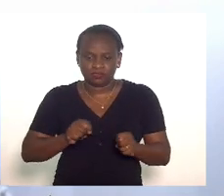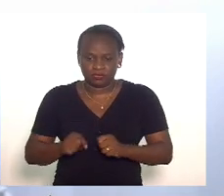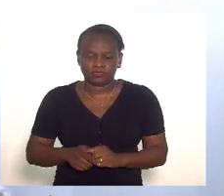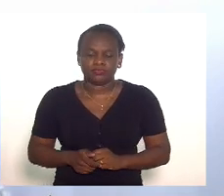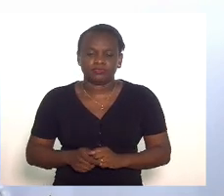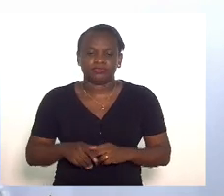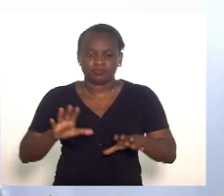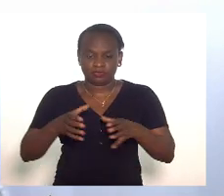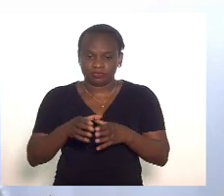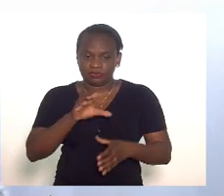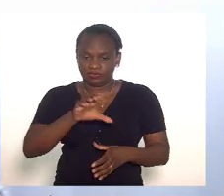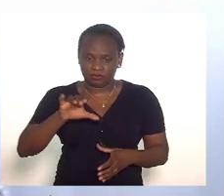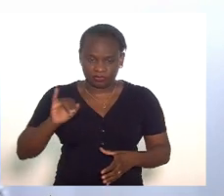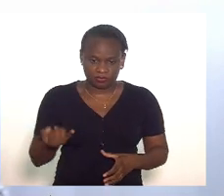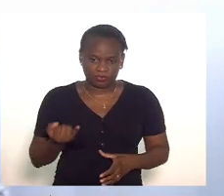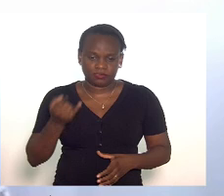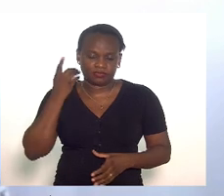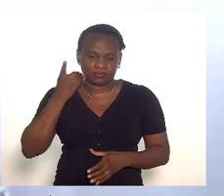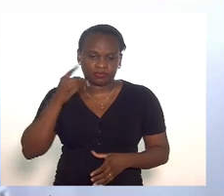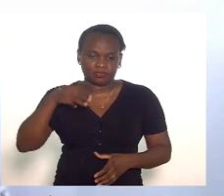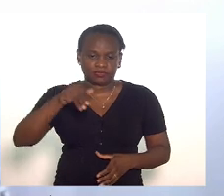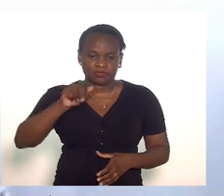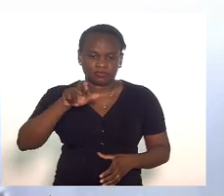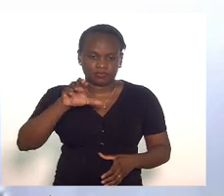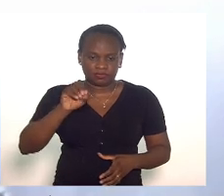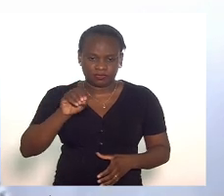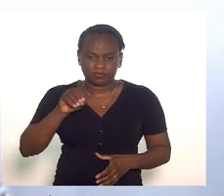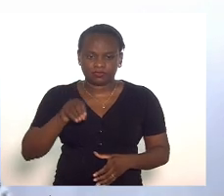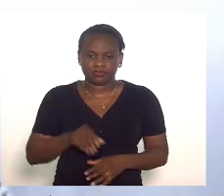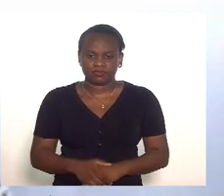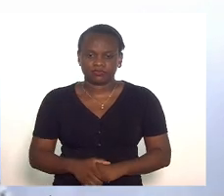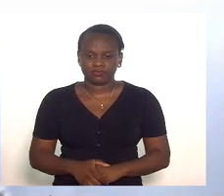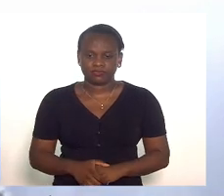pela comissão de construção e justiça deputado Márcio Pacheco